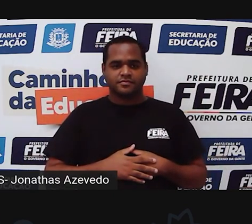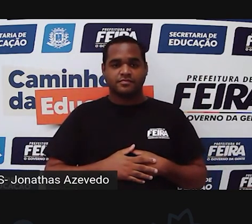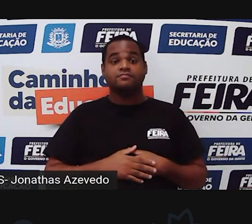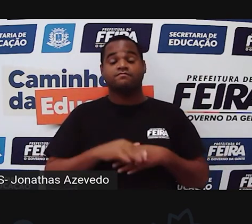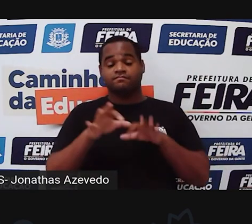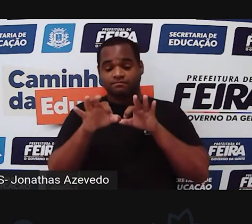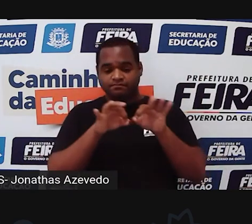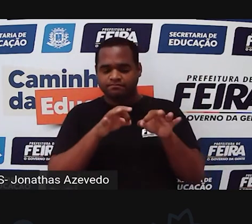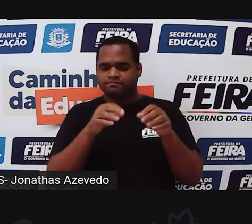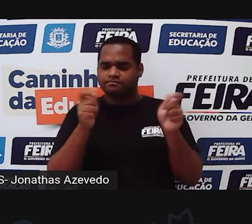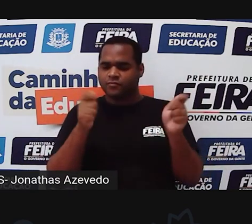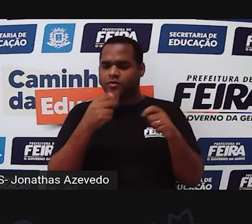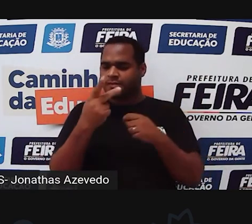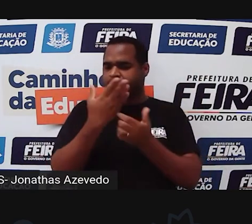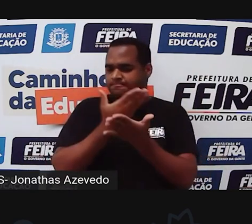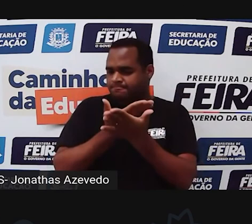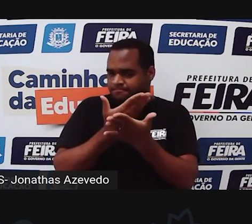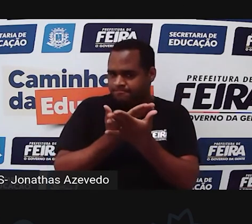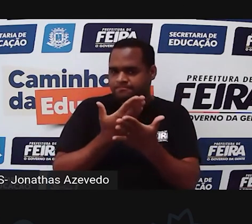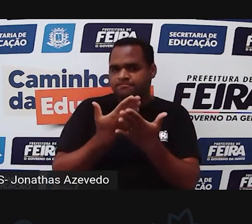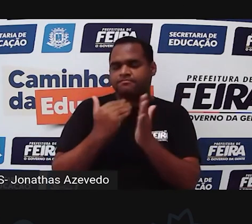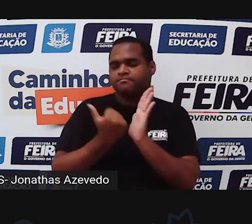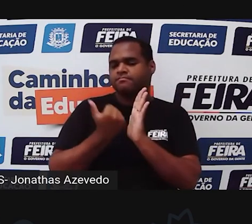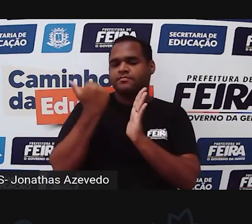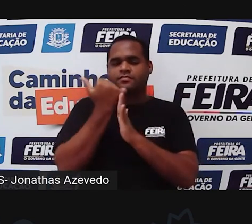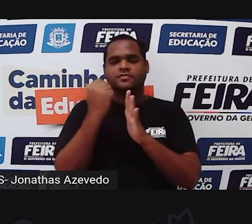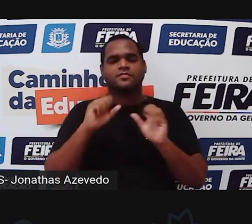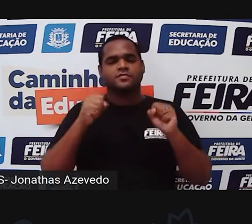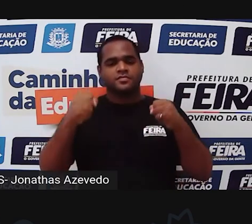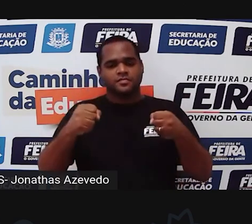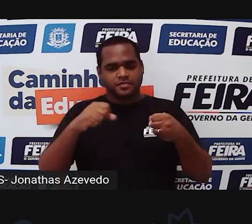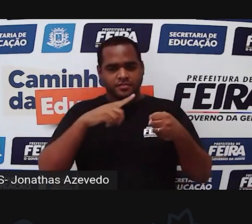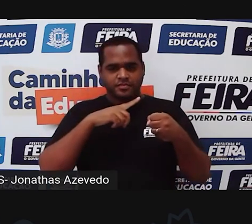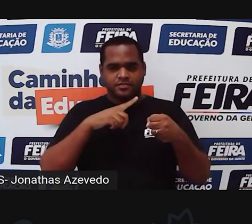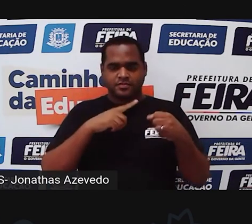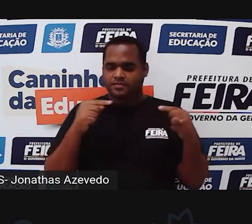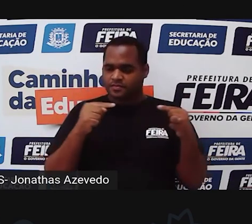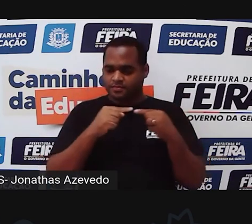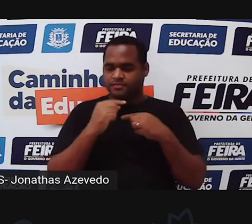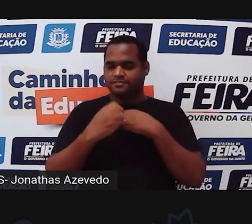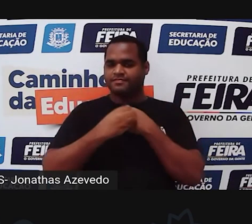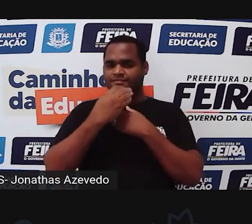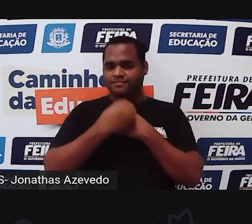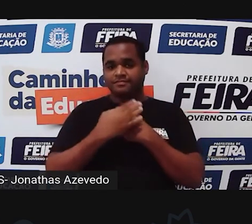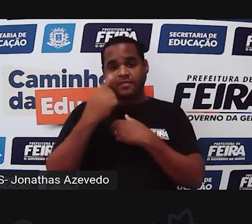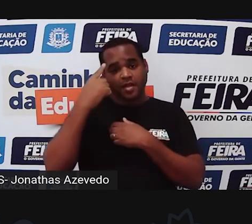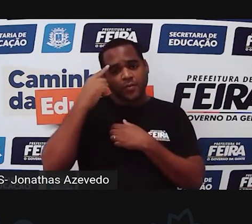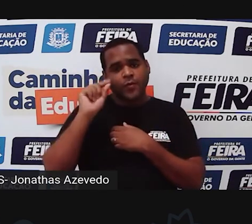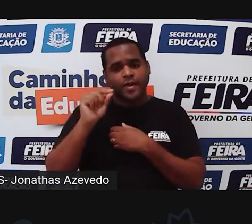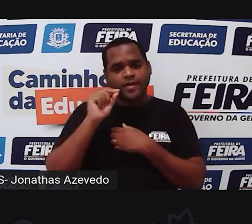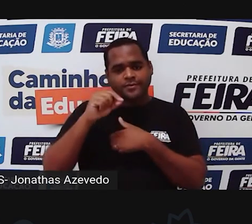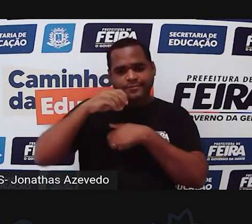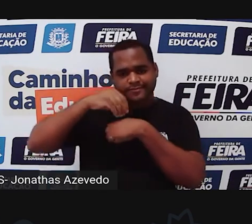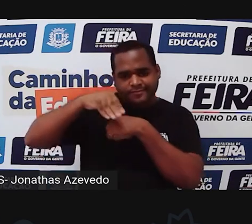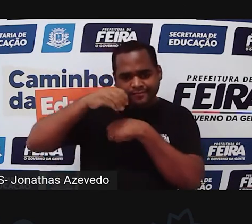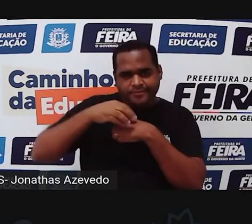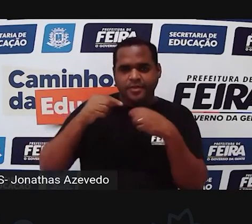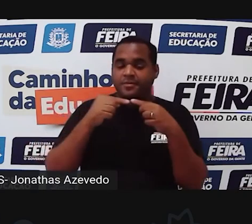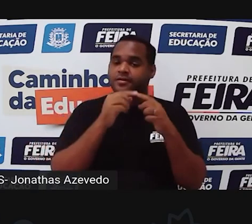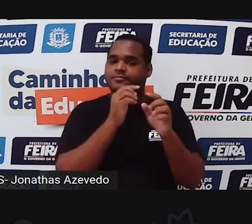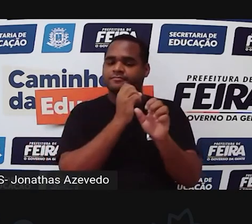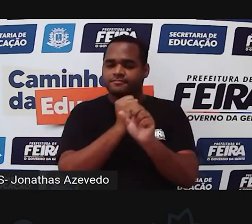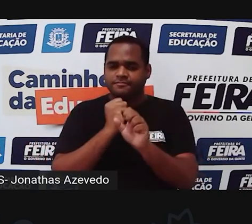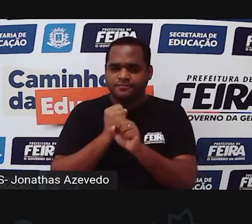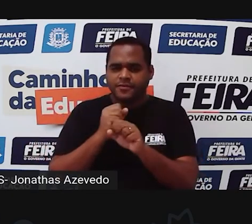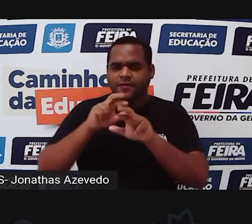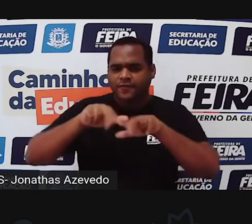pra que você pudesse estudar um pouco mais sobre o conteúdo né tanto dessa aula